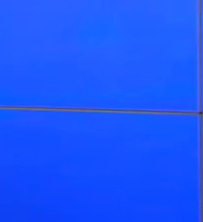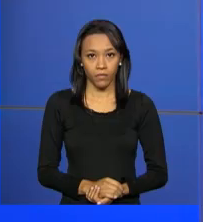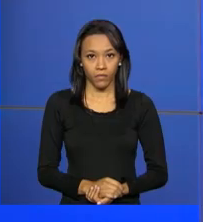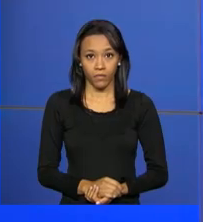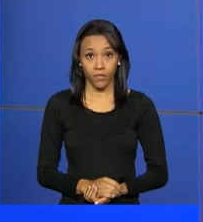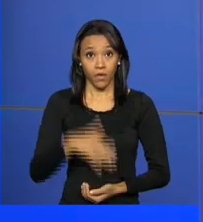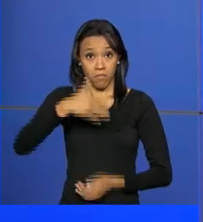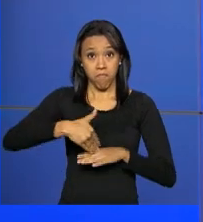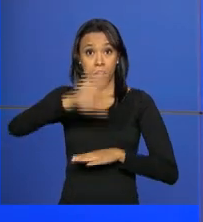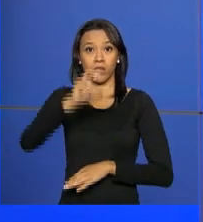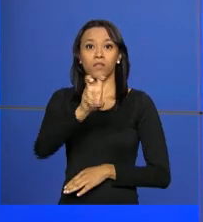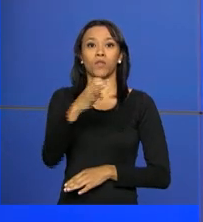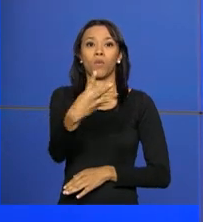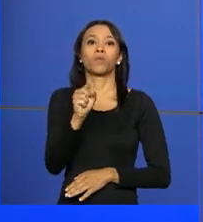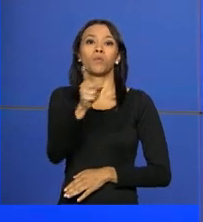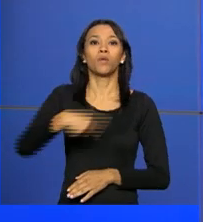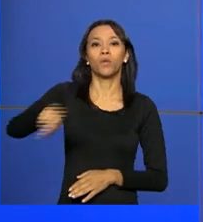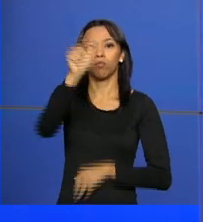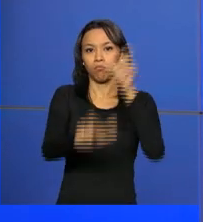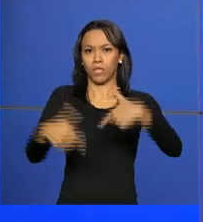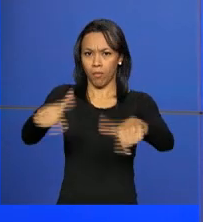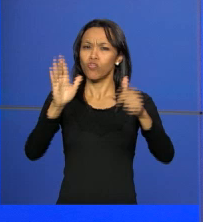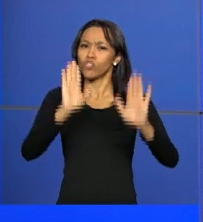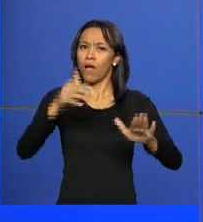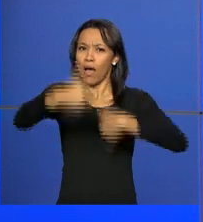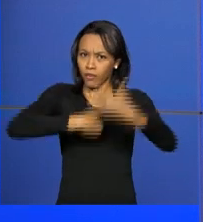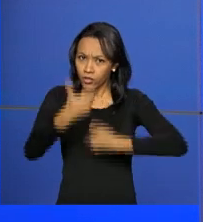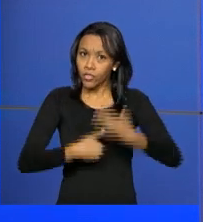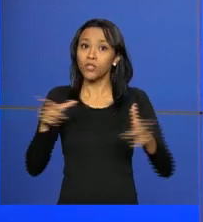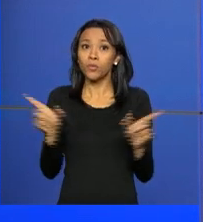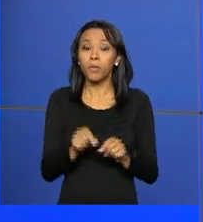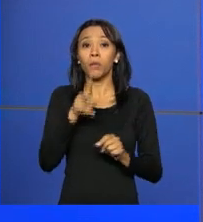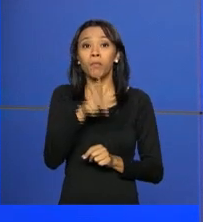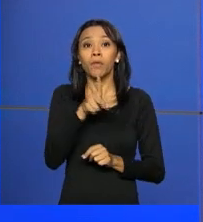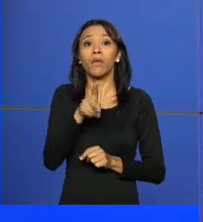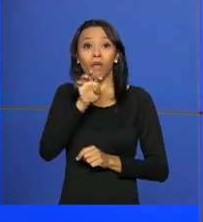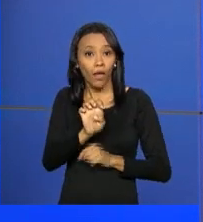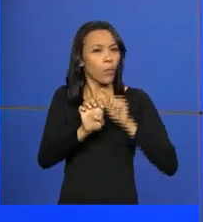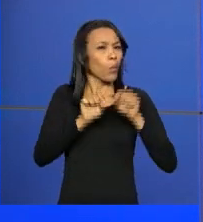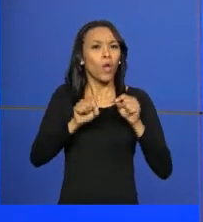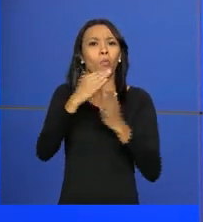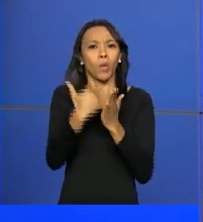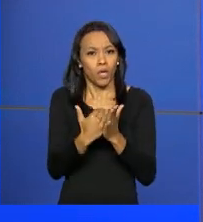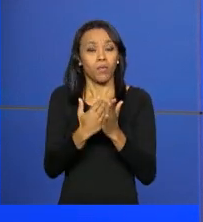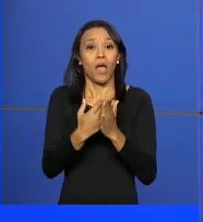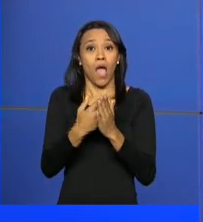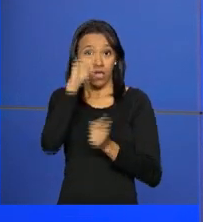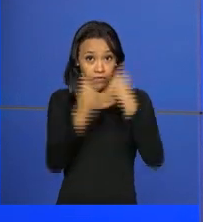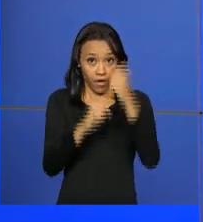Mais de 54 mil trabalhadores já foram atendidos pelo Programa de Proteção ao Emprego. As fábricas de